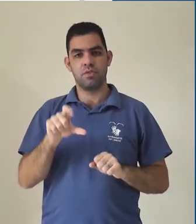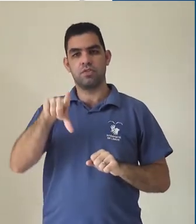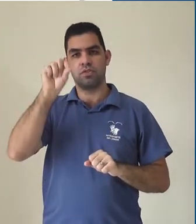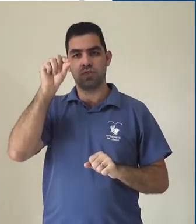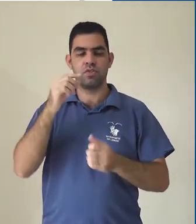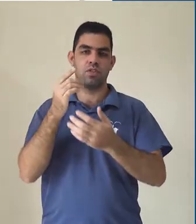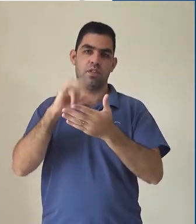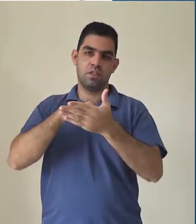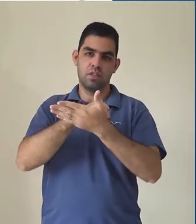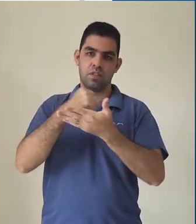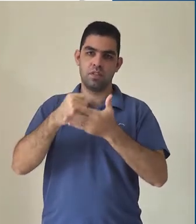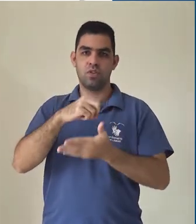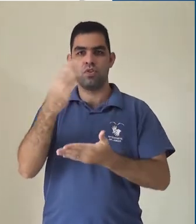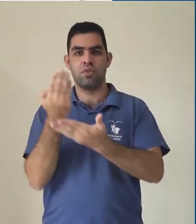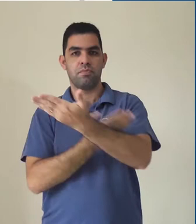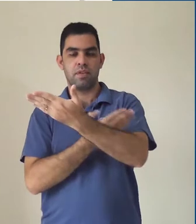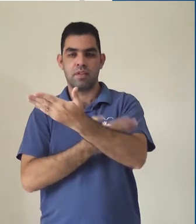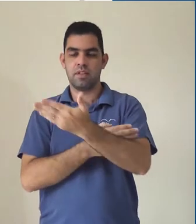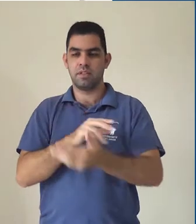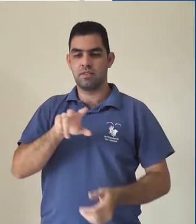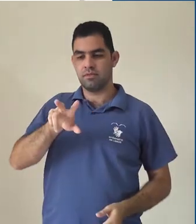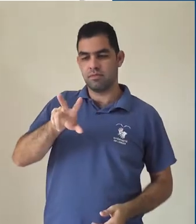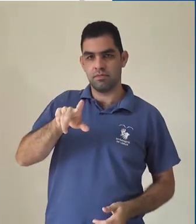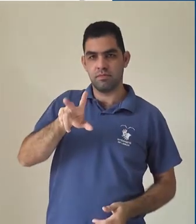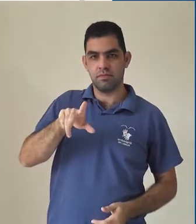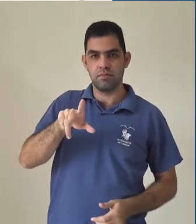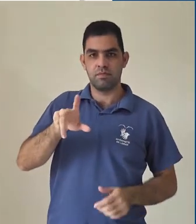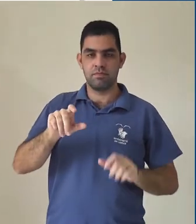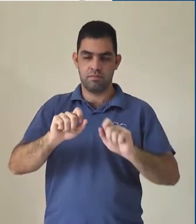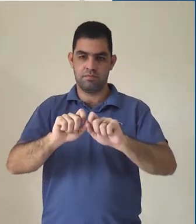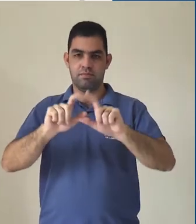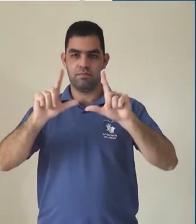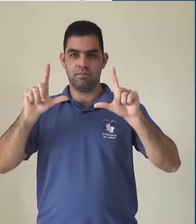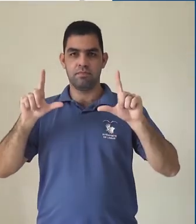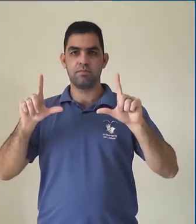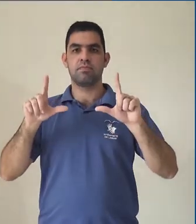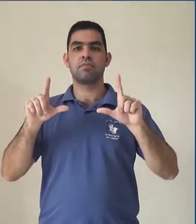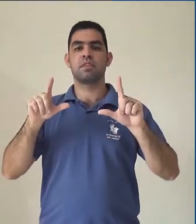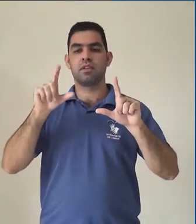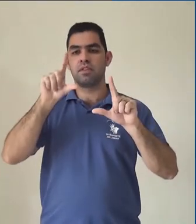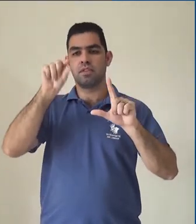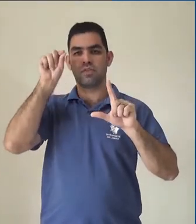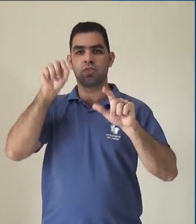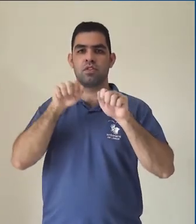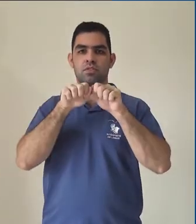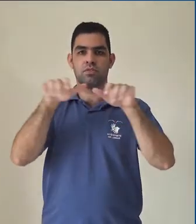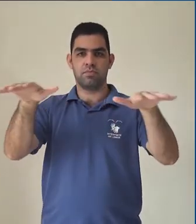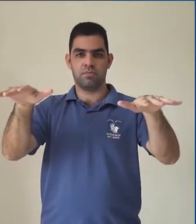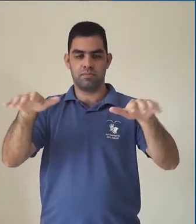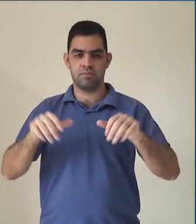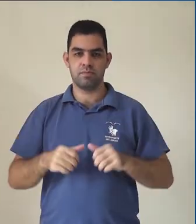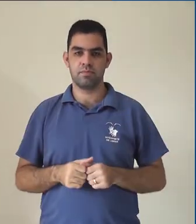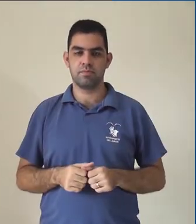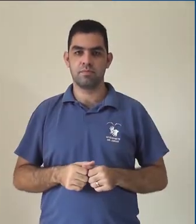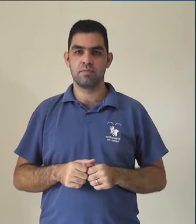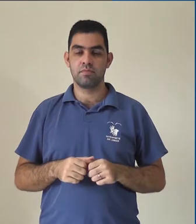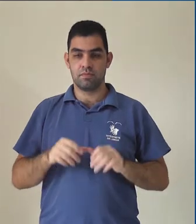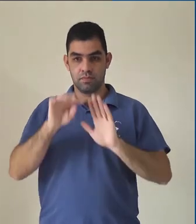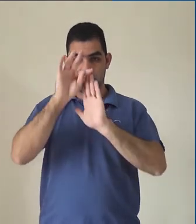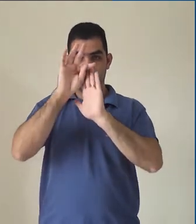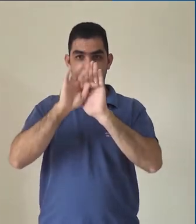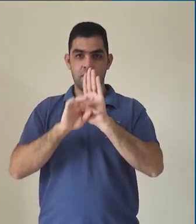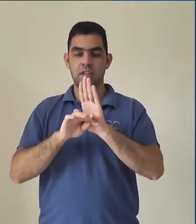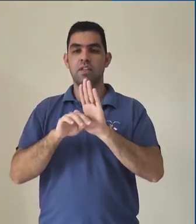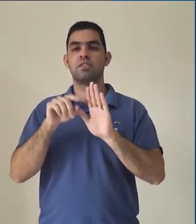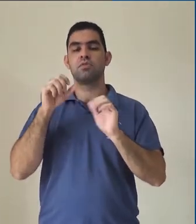pasta e clicar com o botão direito do mouse sobre ele, e então você seleciona Compartilhar. No campo de texto, você pode